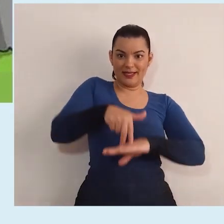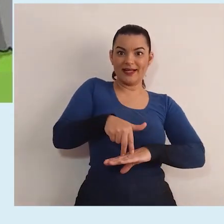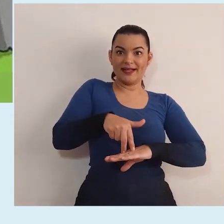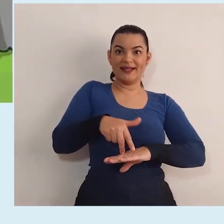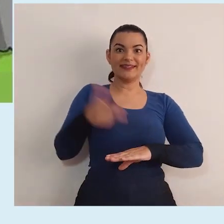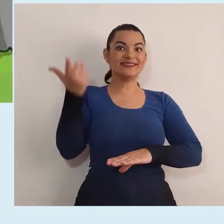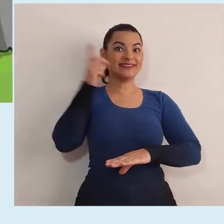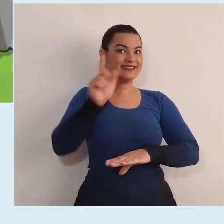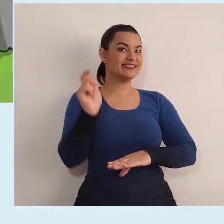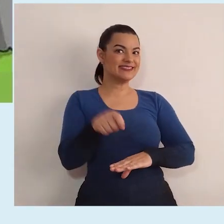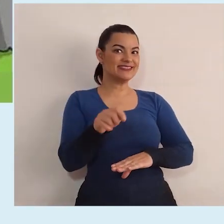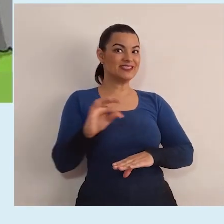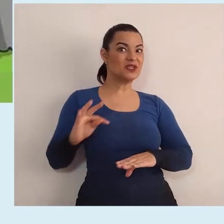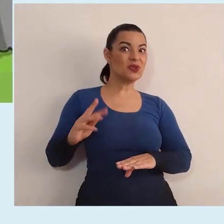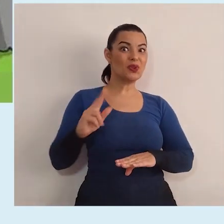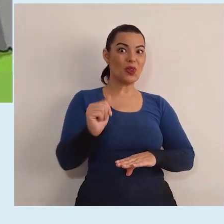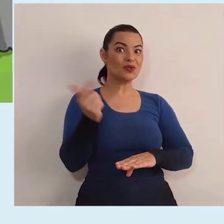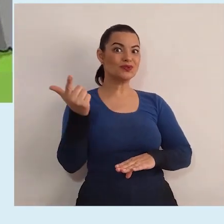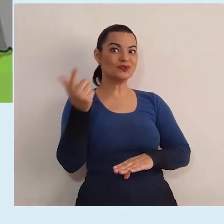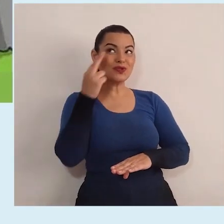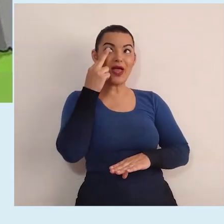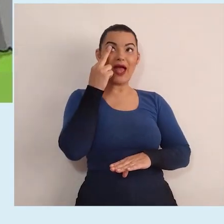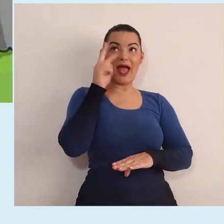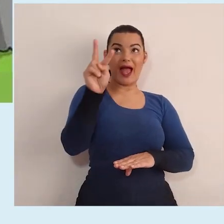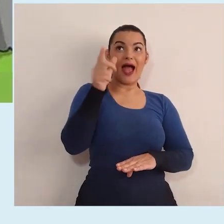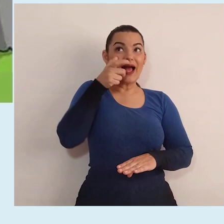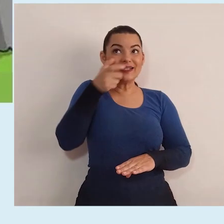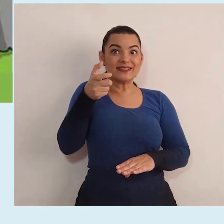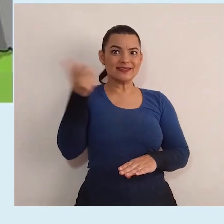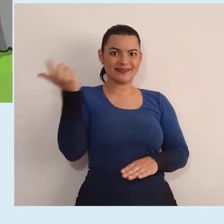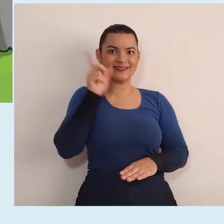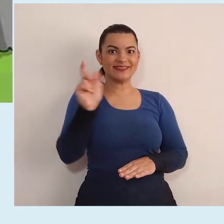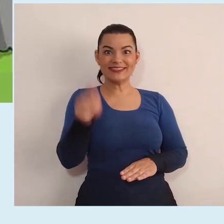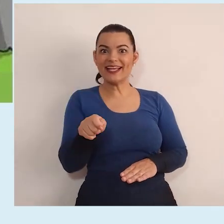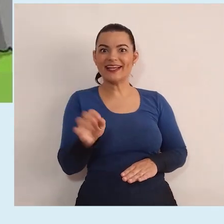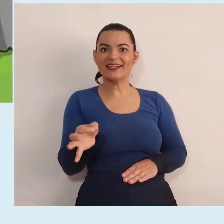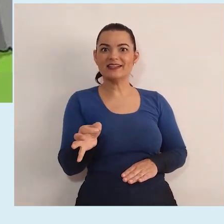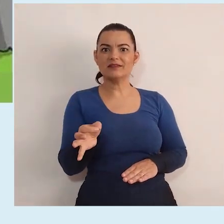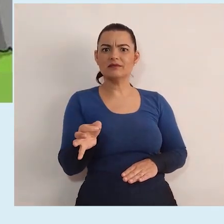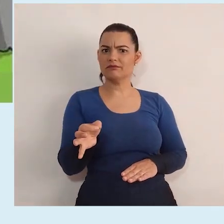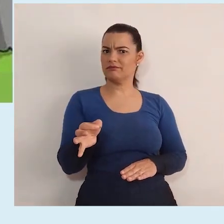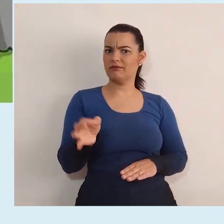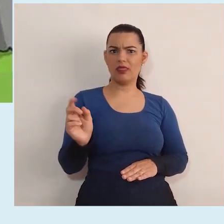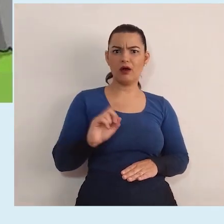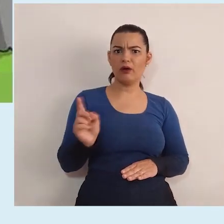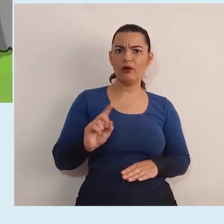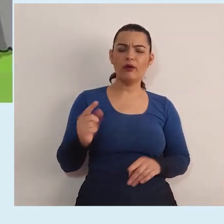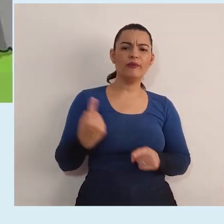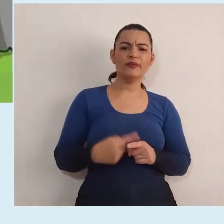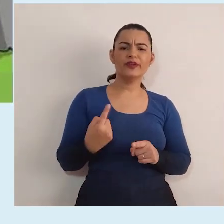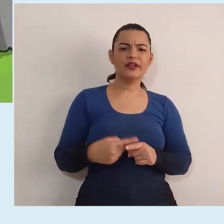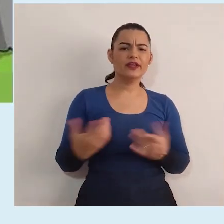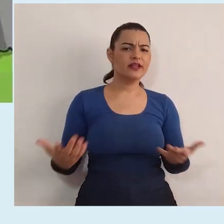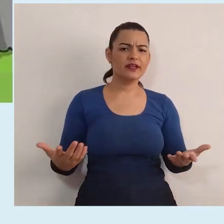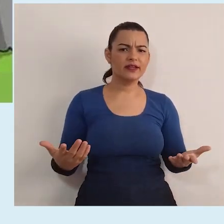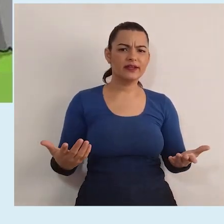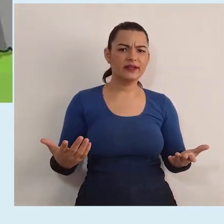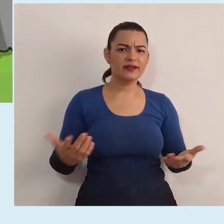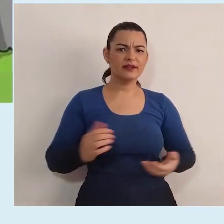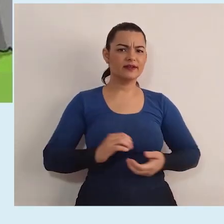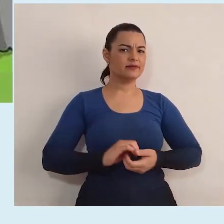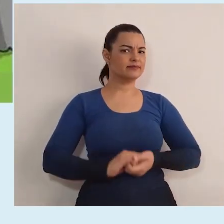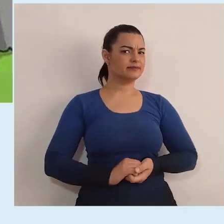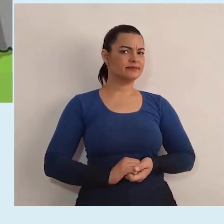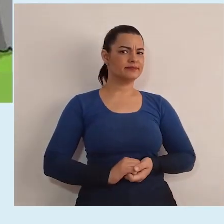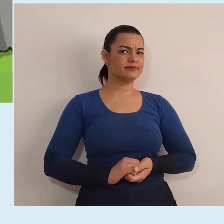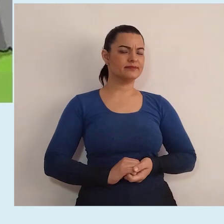deu certo? Todos eles estão conseguindo ver o jogo? Não? Por quê?